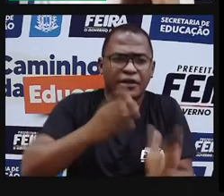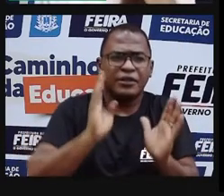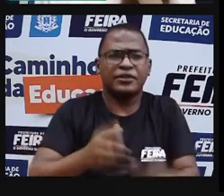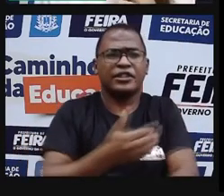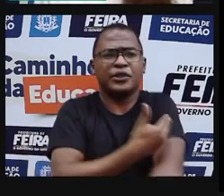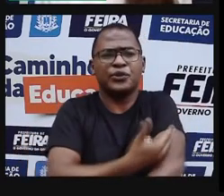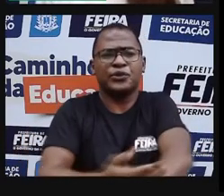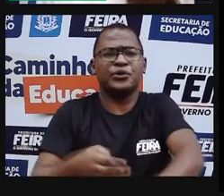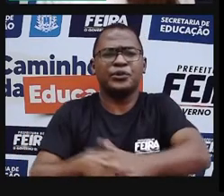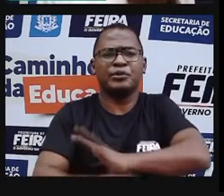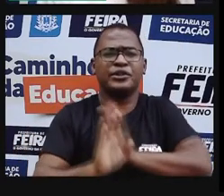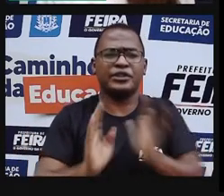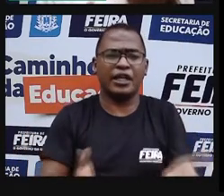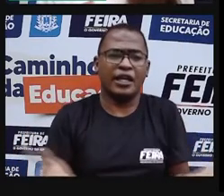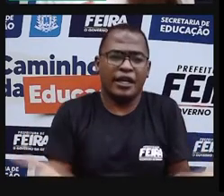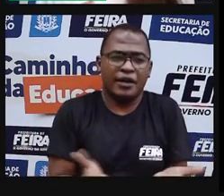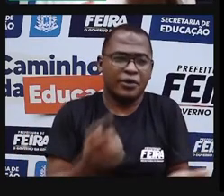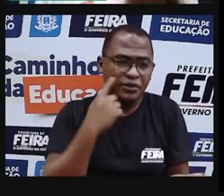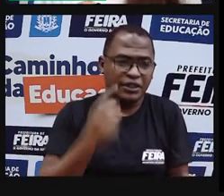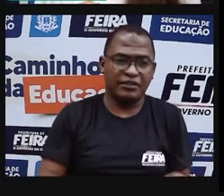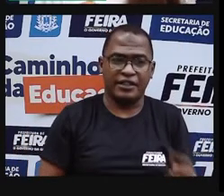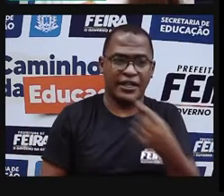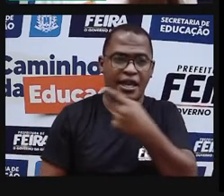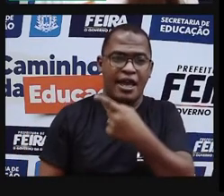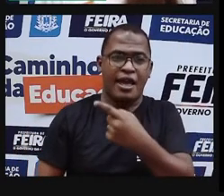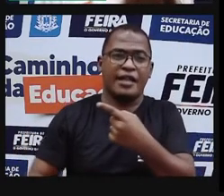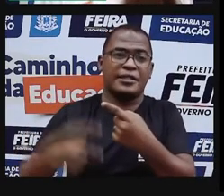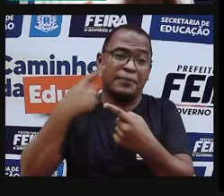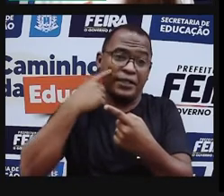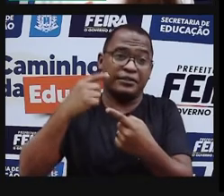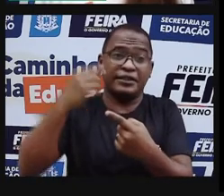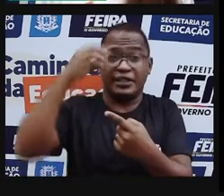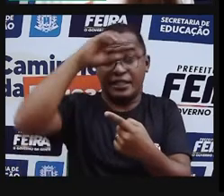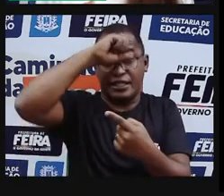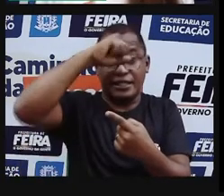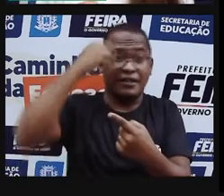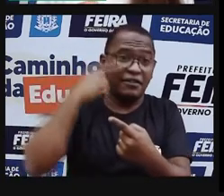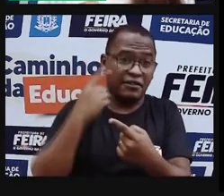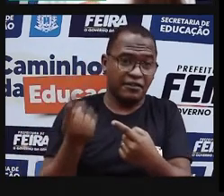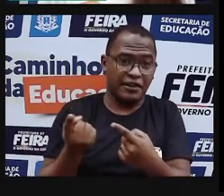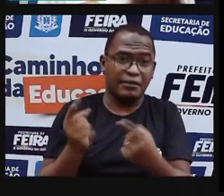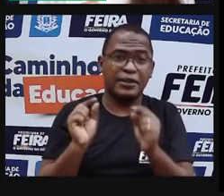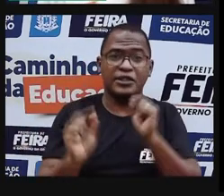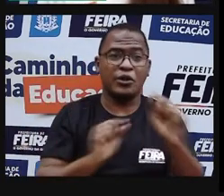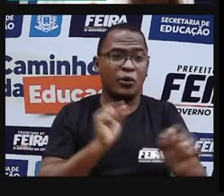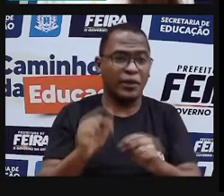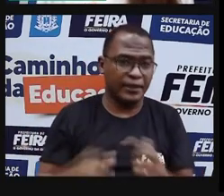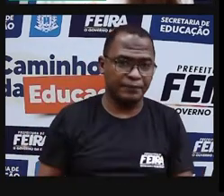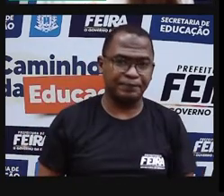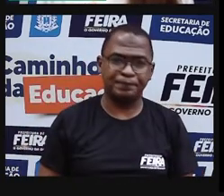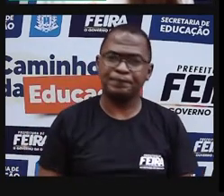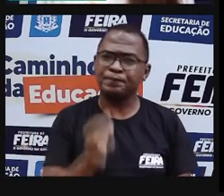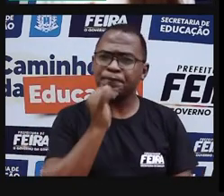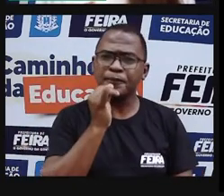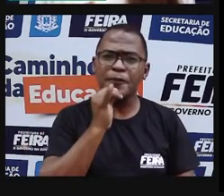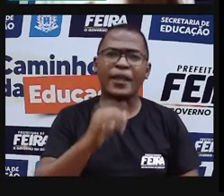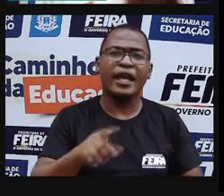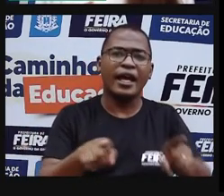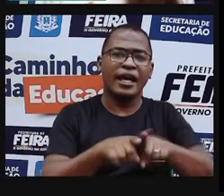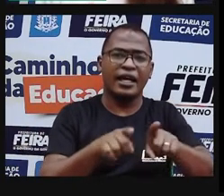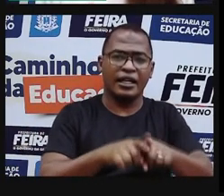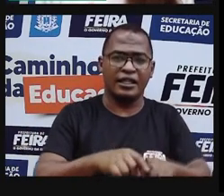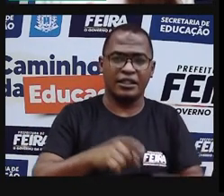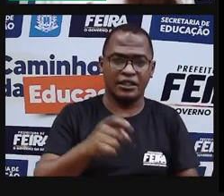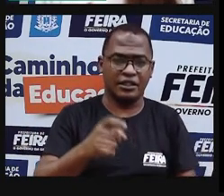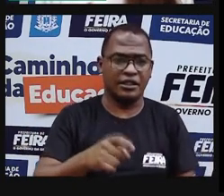só reconhece quando vê as imagens? Então, a xilogravura, o que é, Pronádia? É uma técnica. É